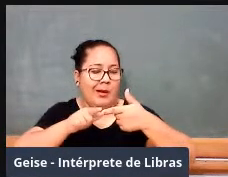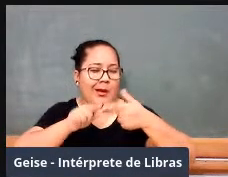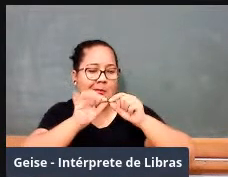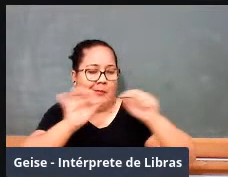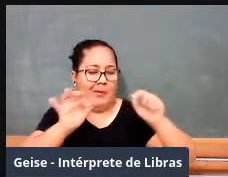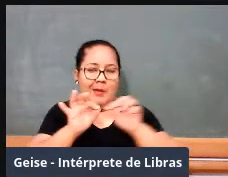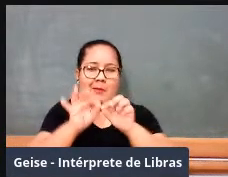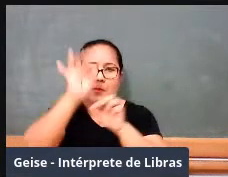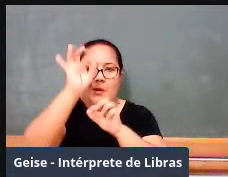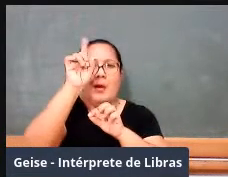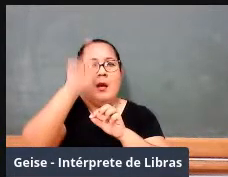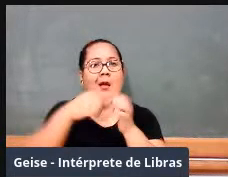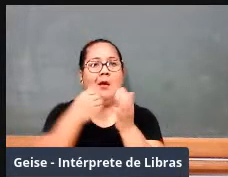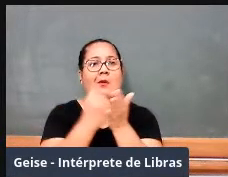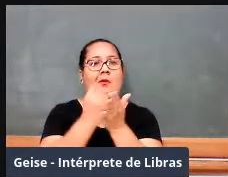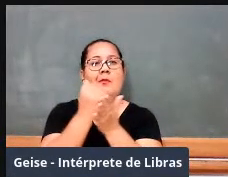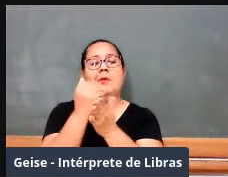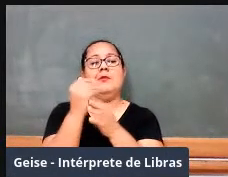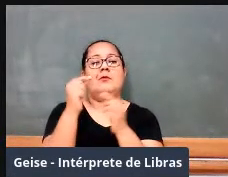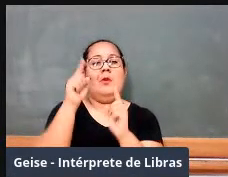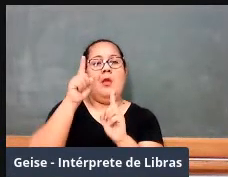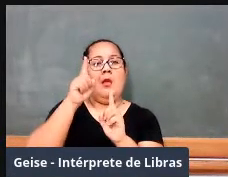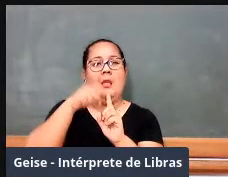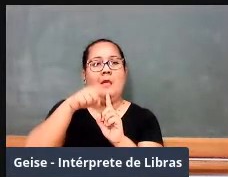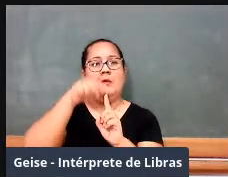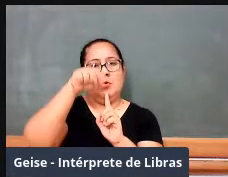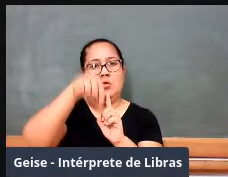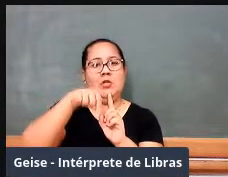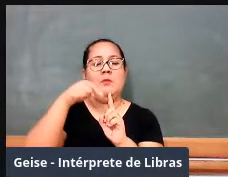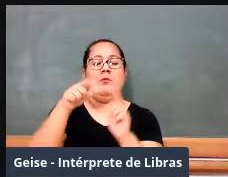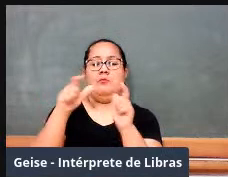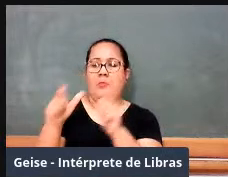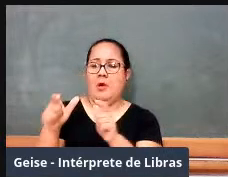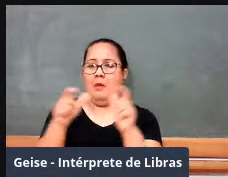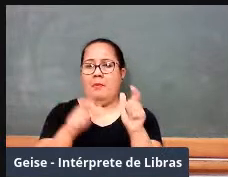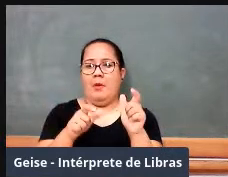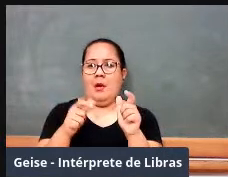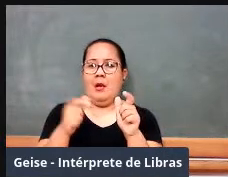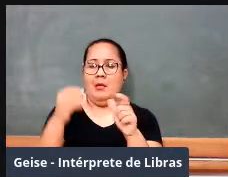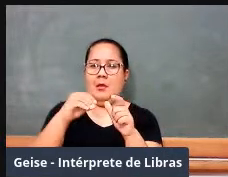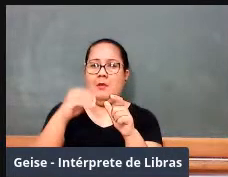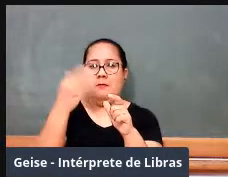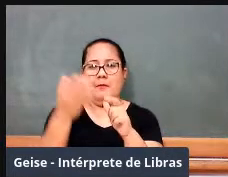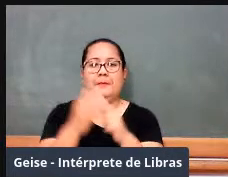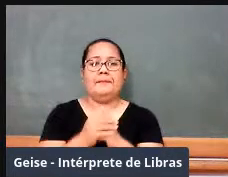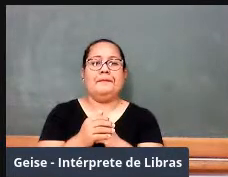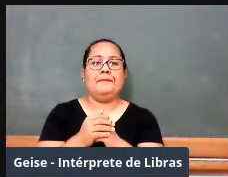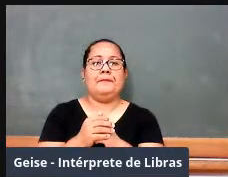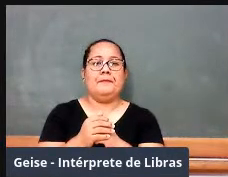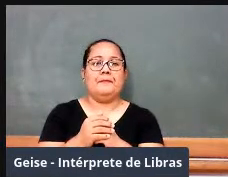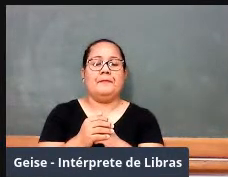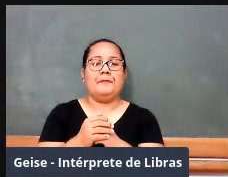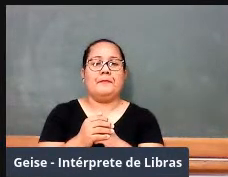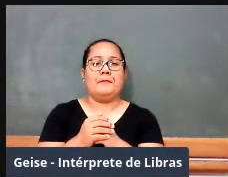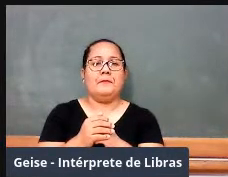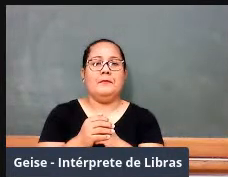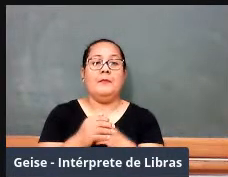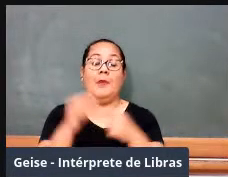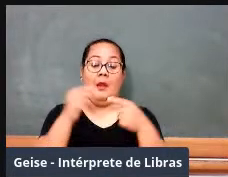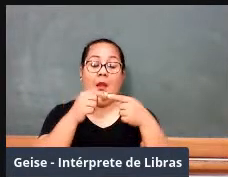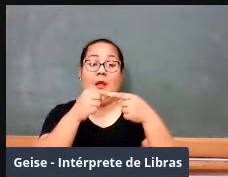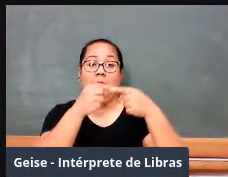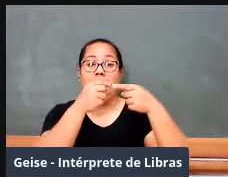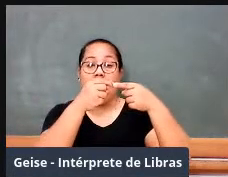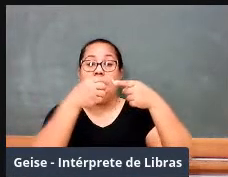com aspectos da topologia, dos espaços dentro, fora, etc. Bom, e tentando